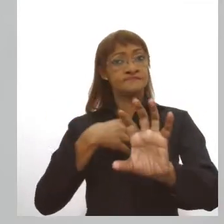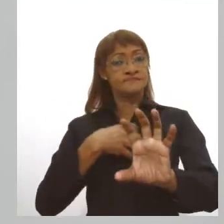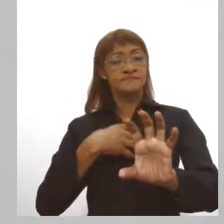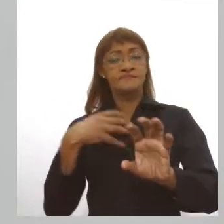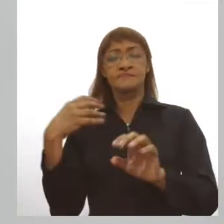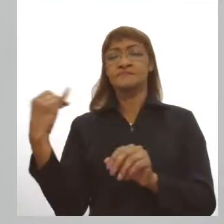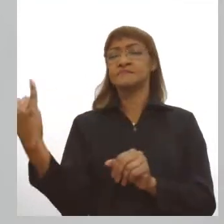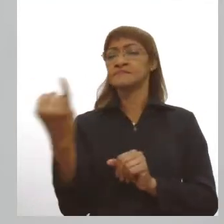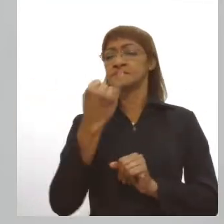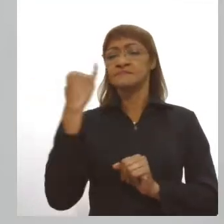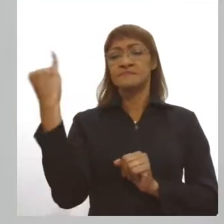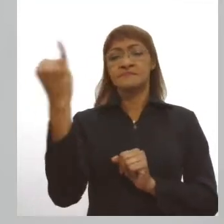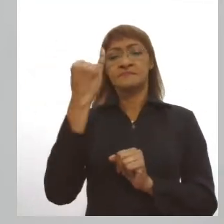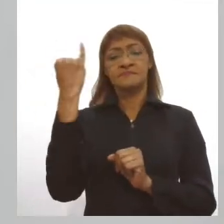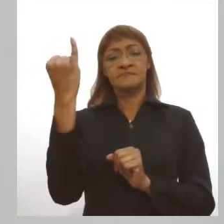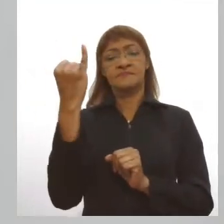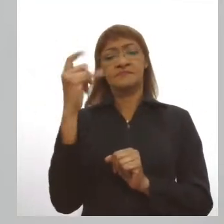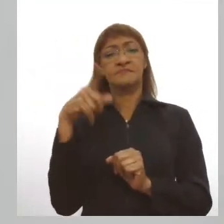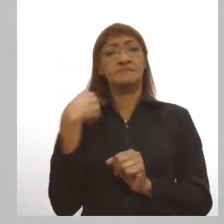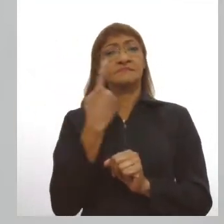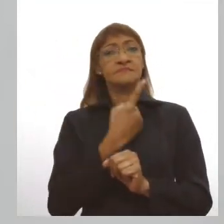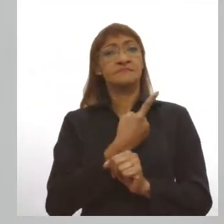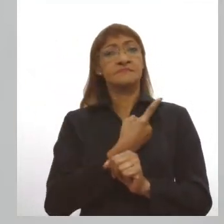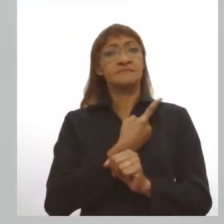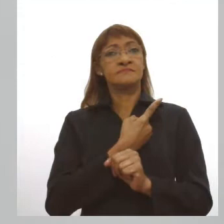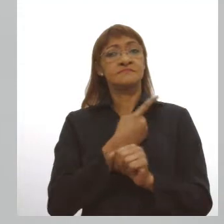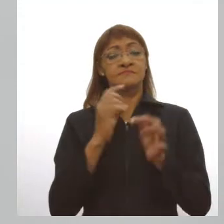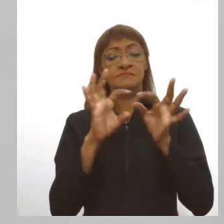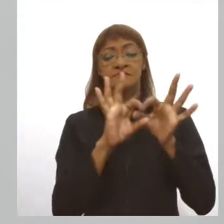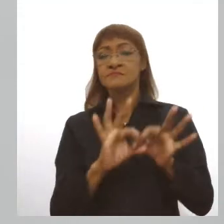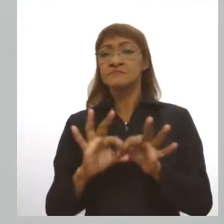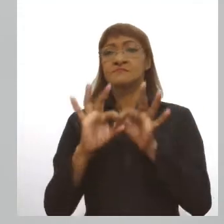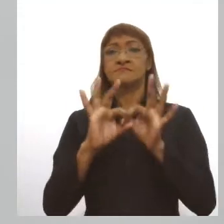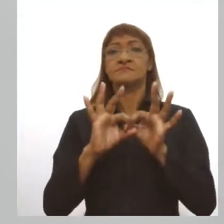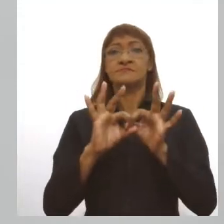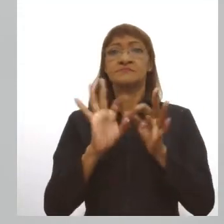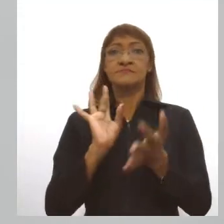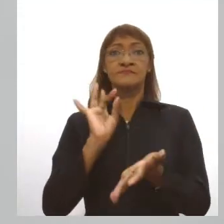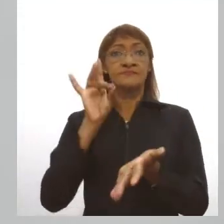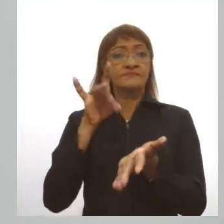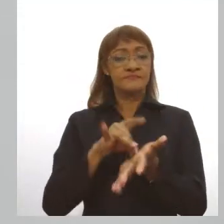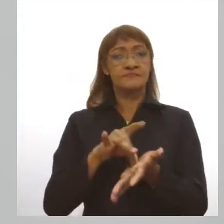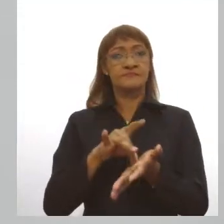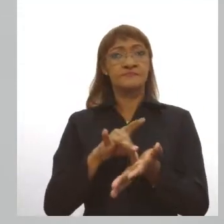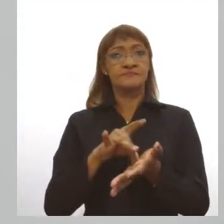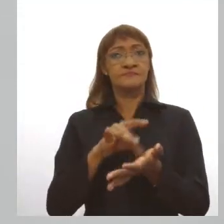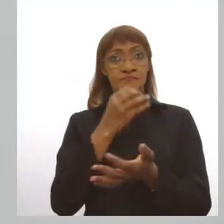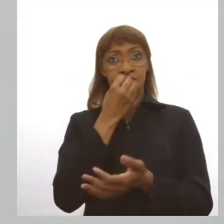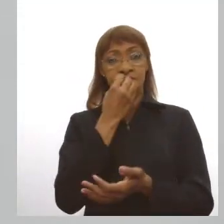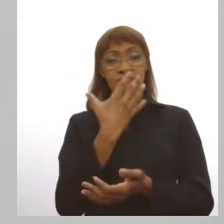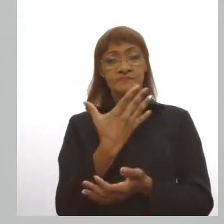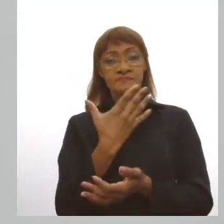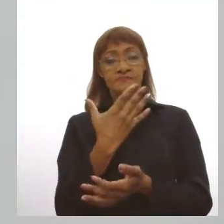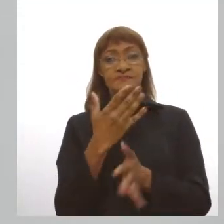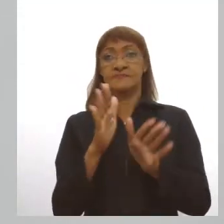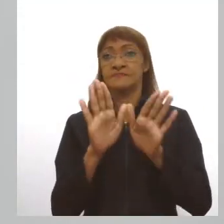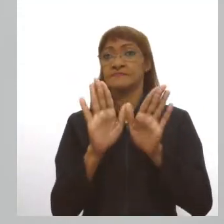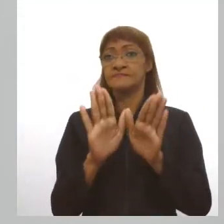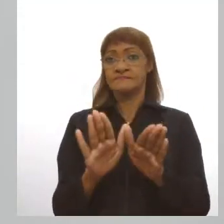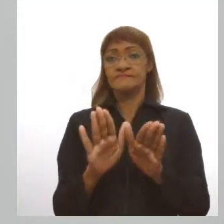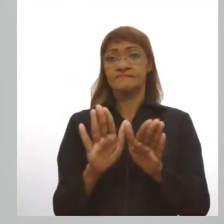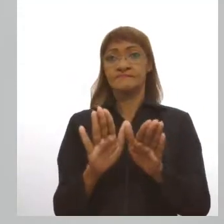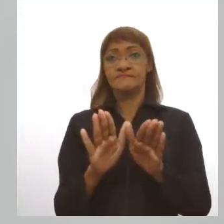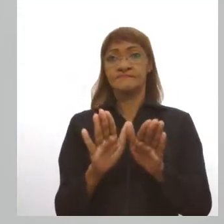passar esse sentimento de união e pertencimento saudável. Mas que vai na contramão